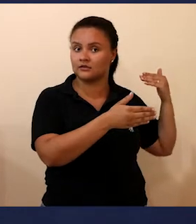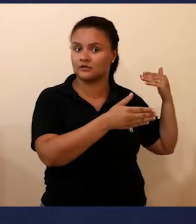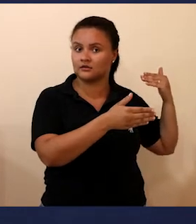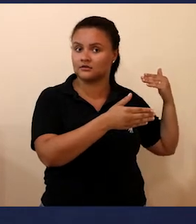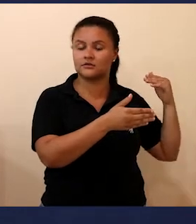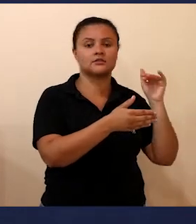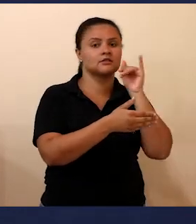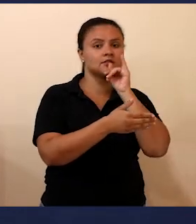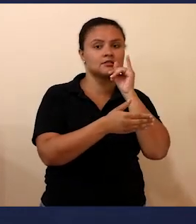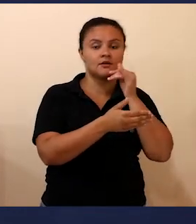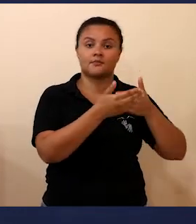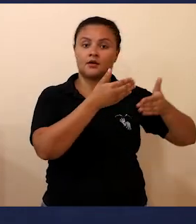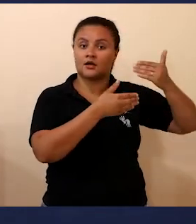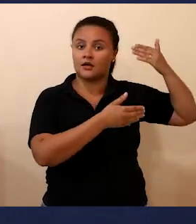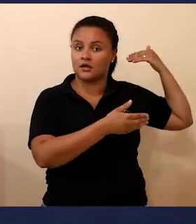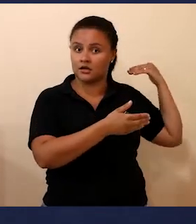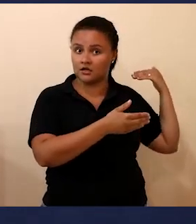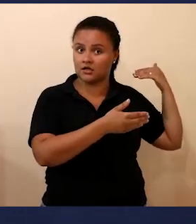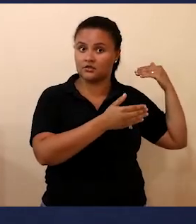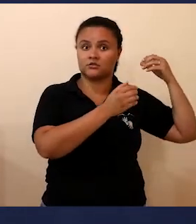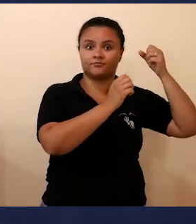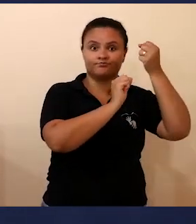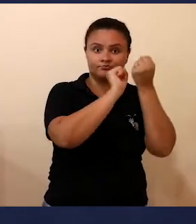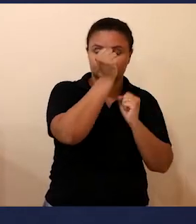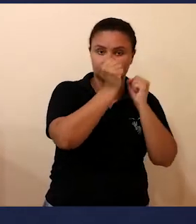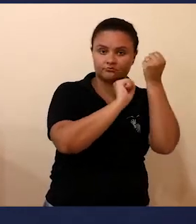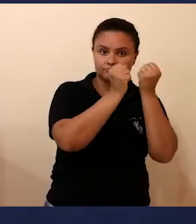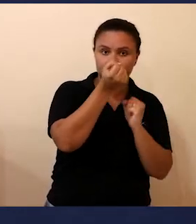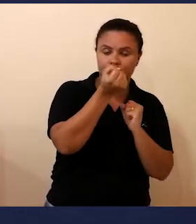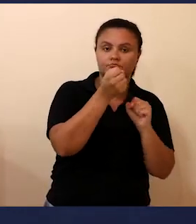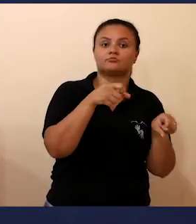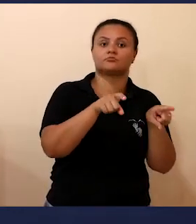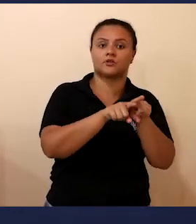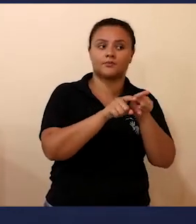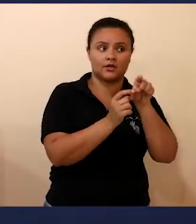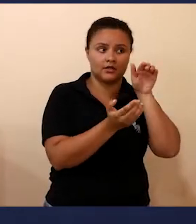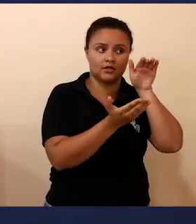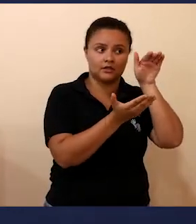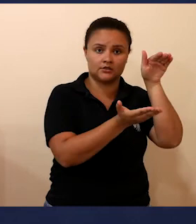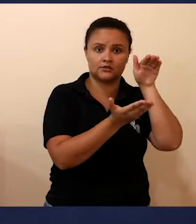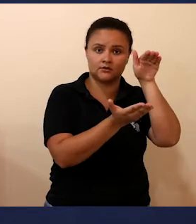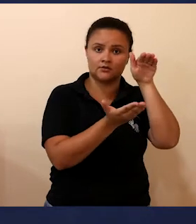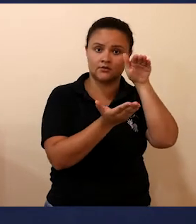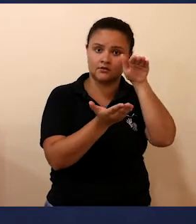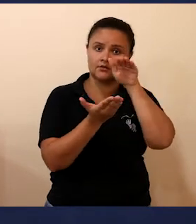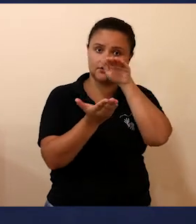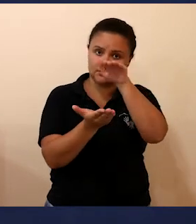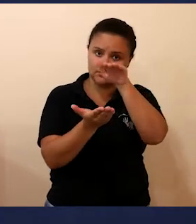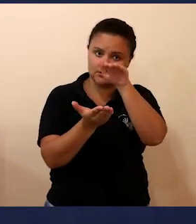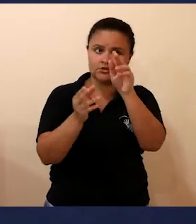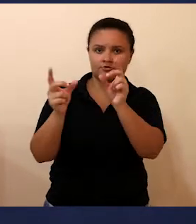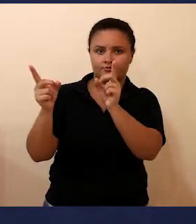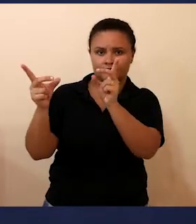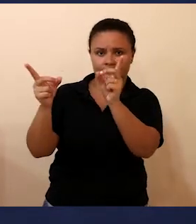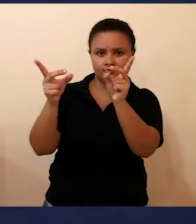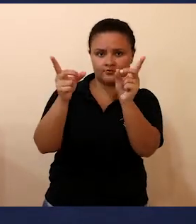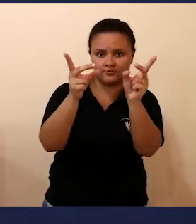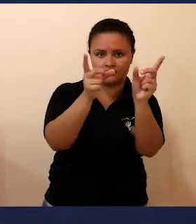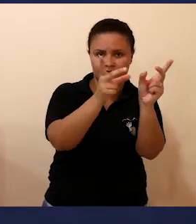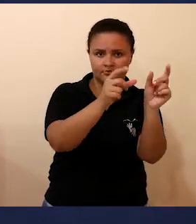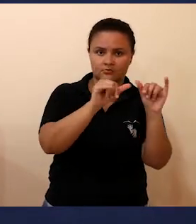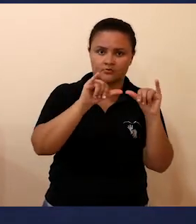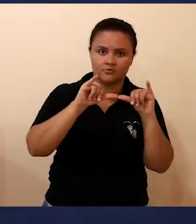Desde a produção do alimento, a estocagem, o escoamento, e na comercialização